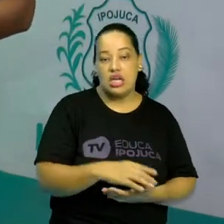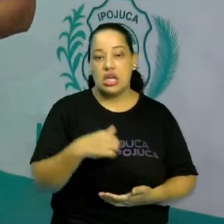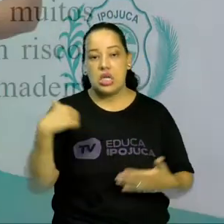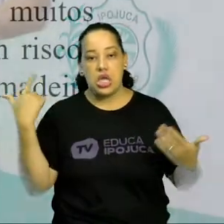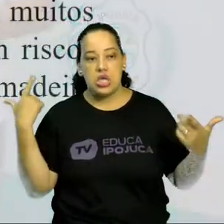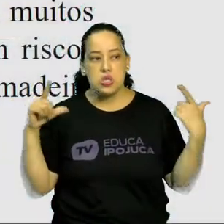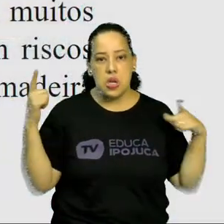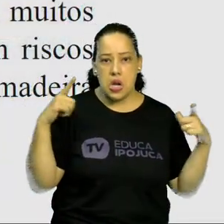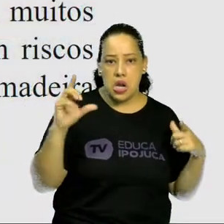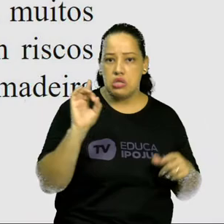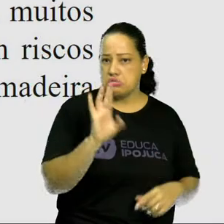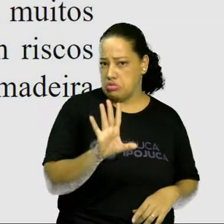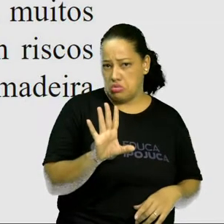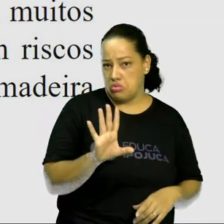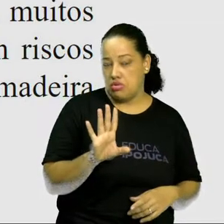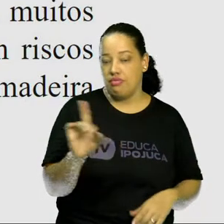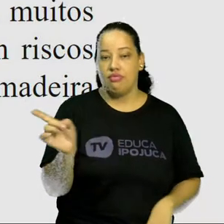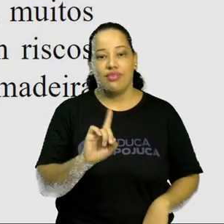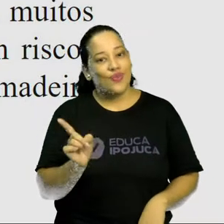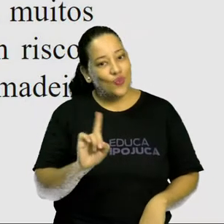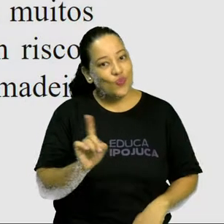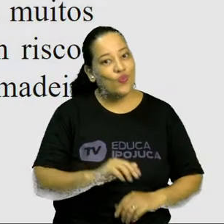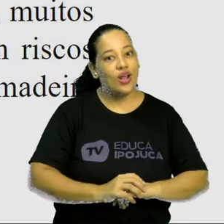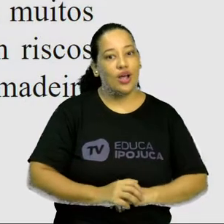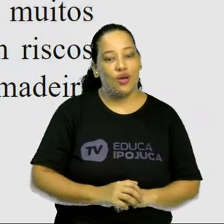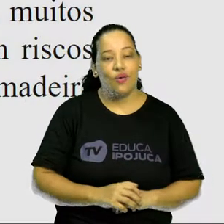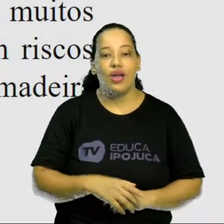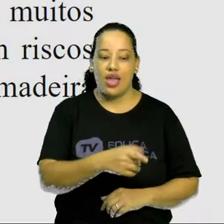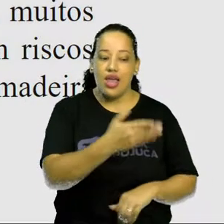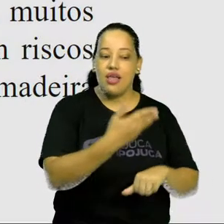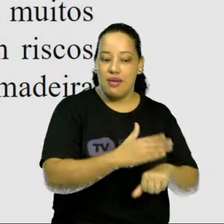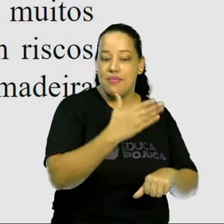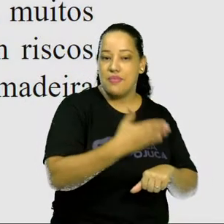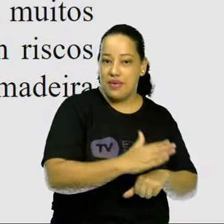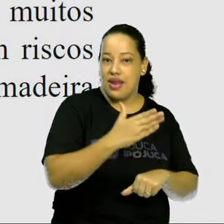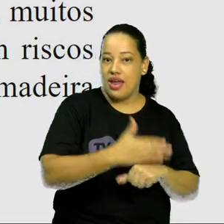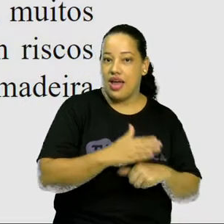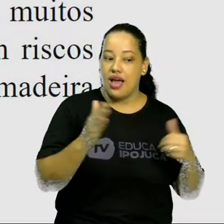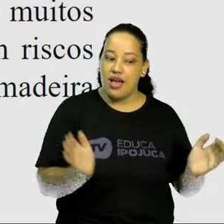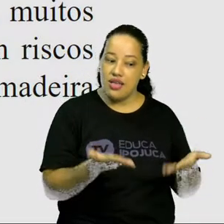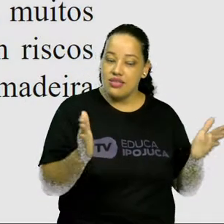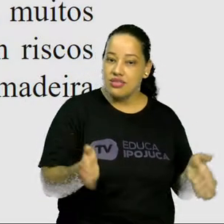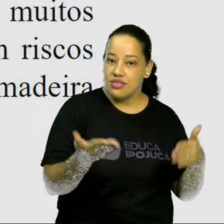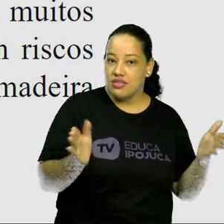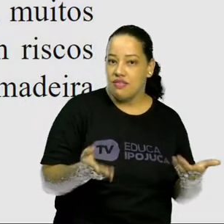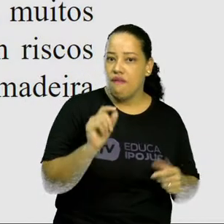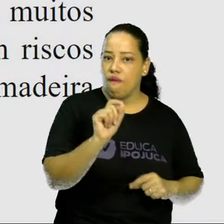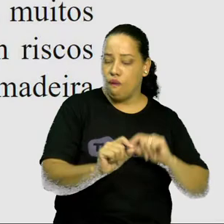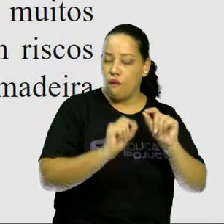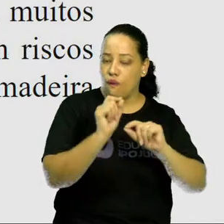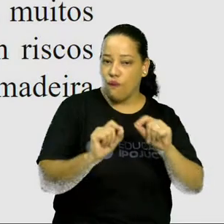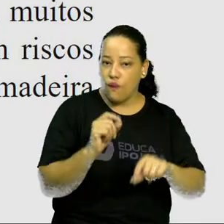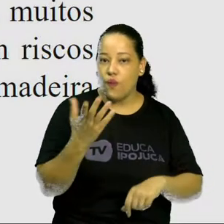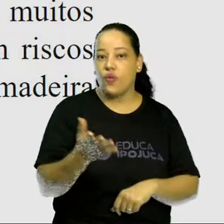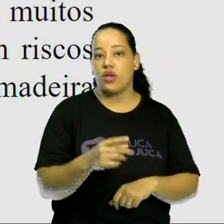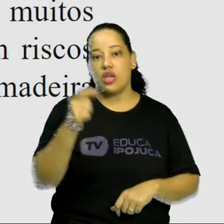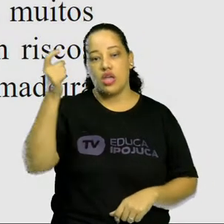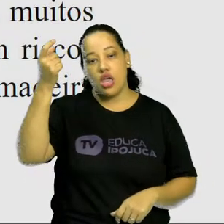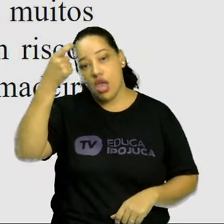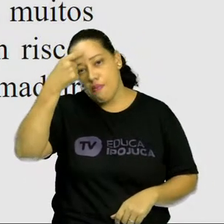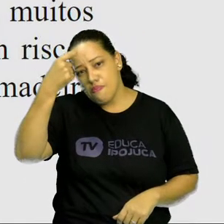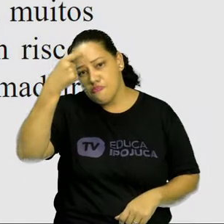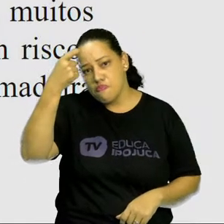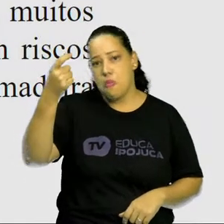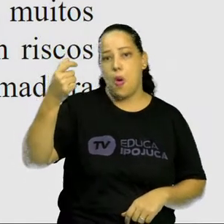lazer, né? Além, eles se tornam uma prática que vai incentivar a capacidade da memória, vai